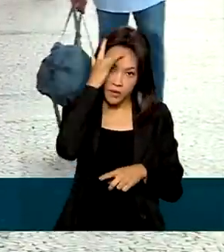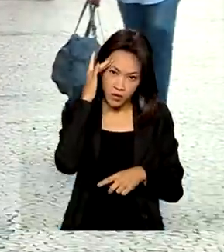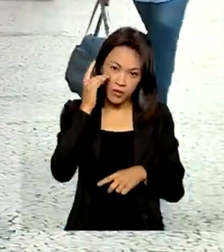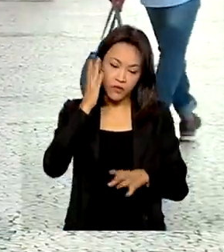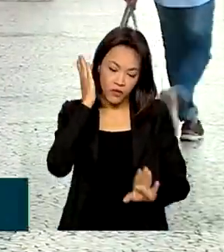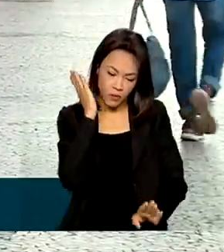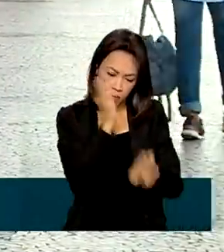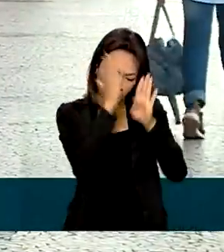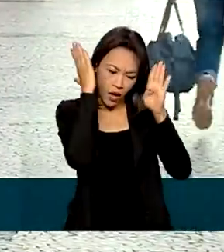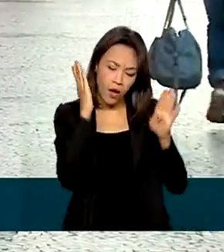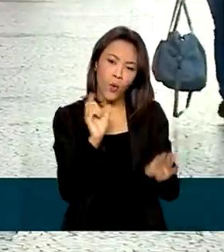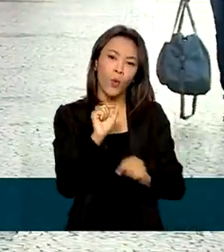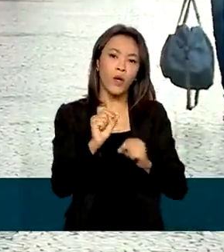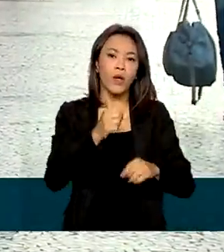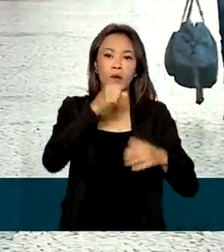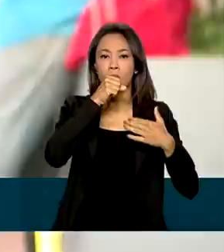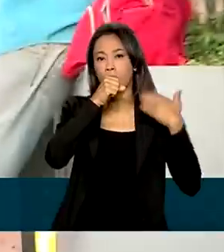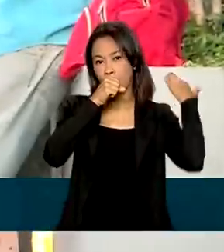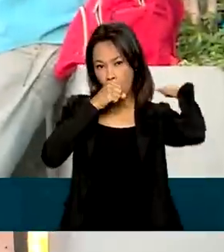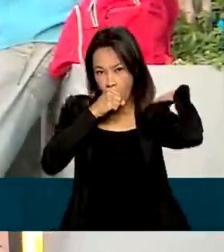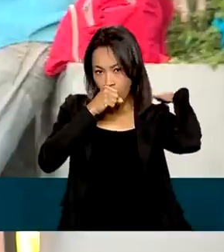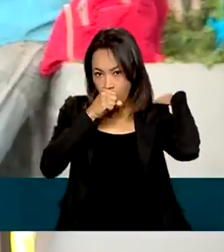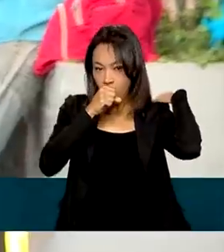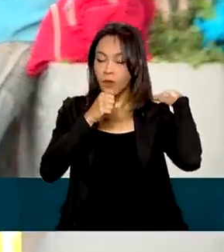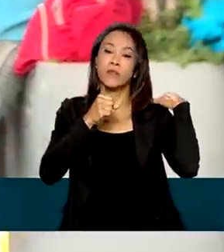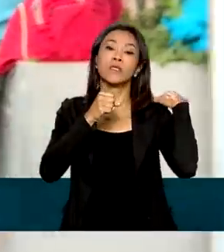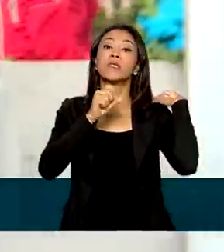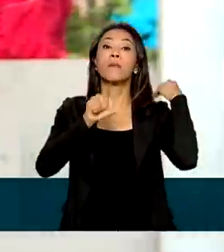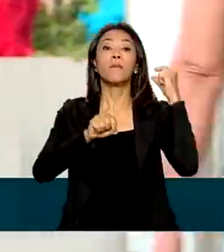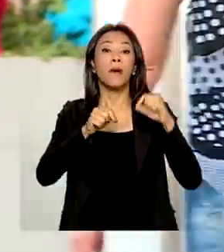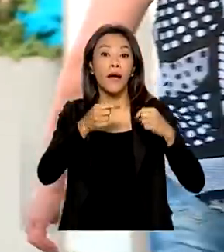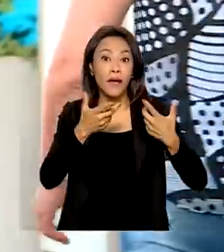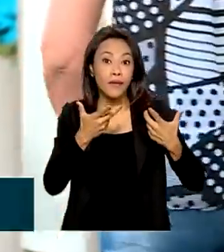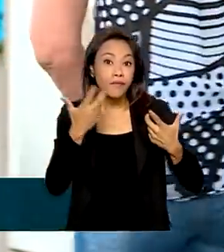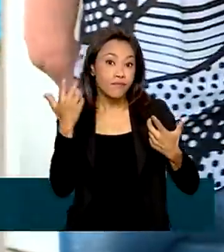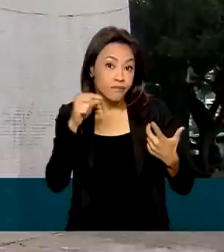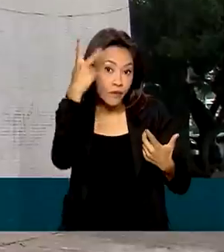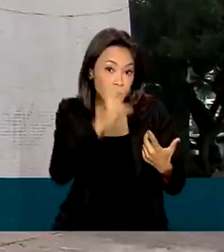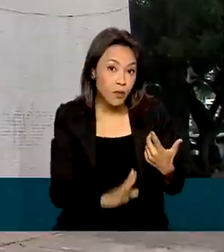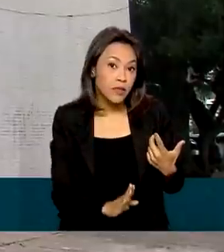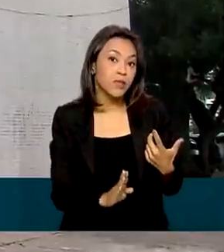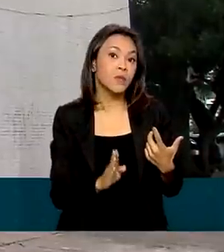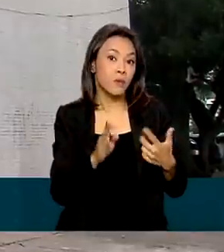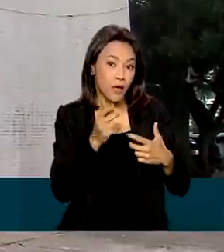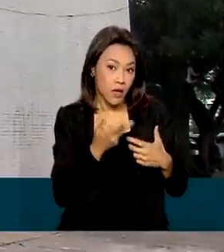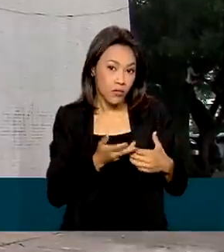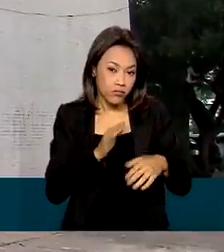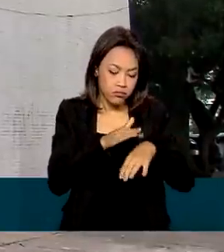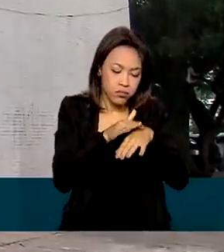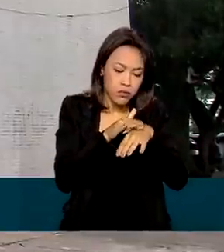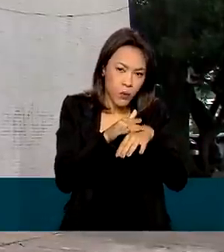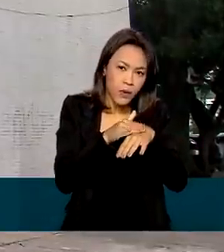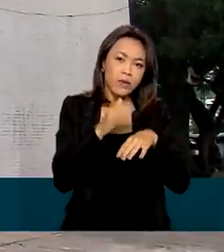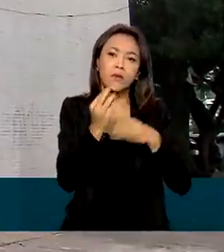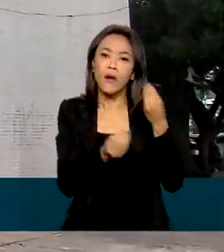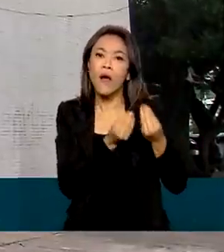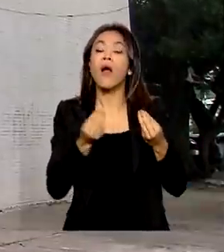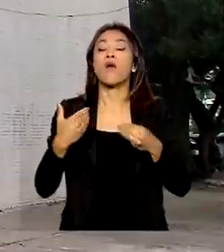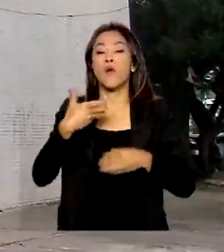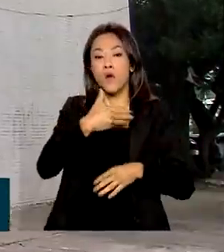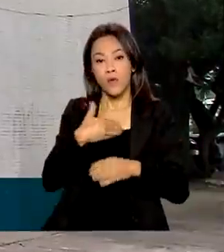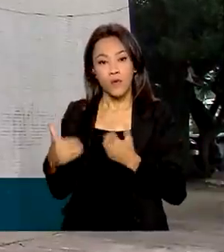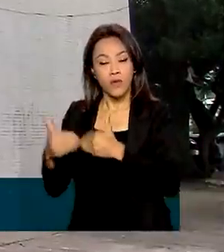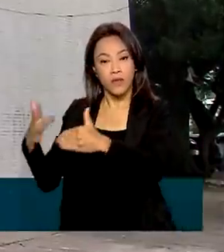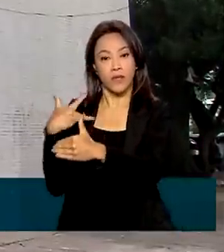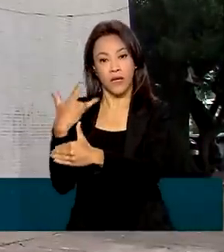diagnosticadas com tuberculose. Para enfrentar a doença no Brasil, o Ministério da Saúde aprovou o plano nacional